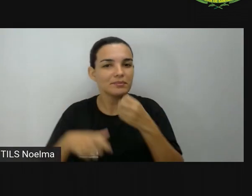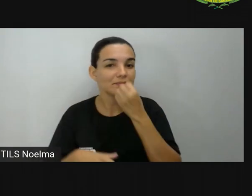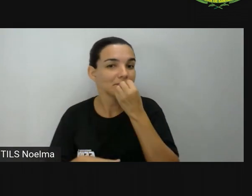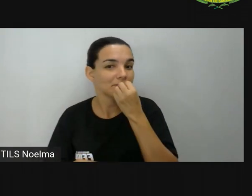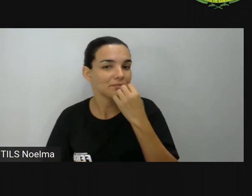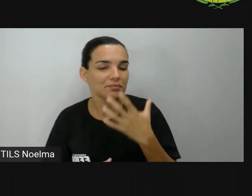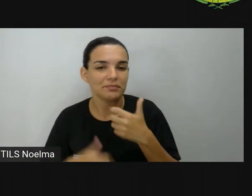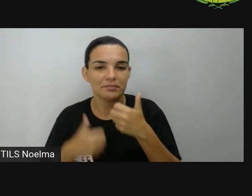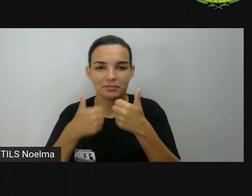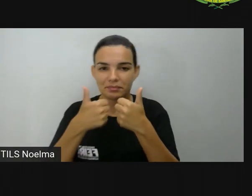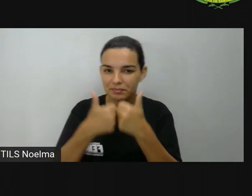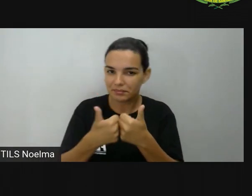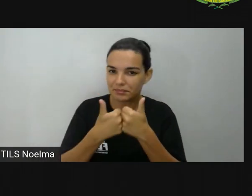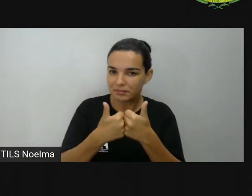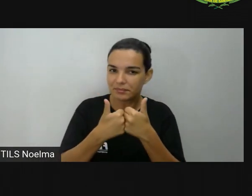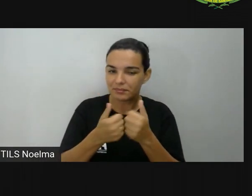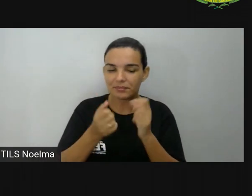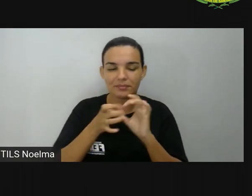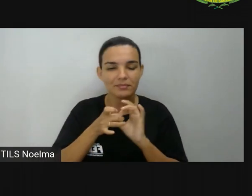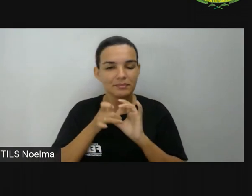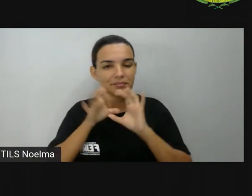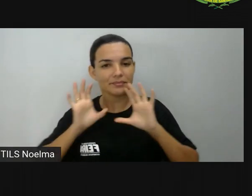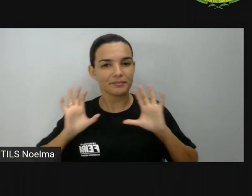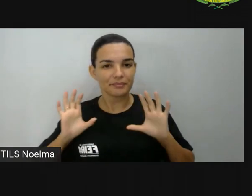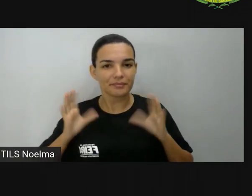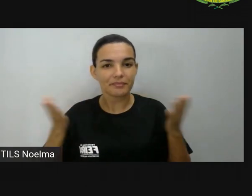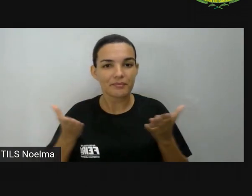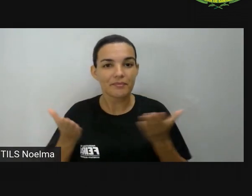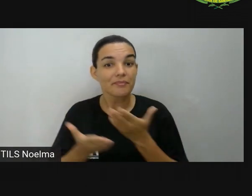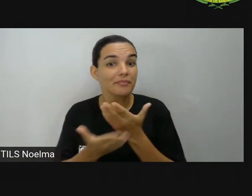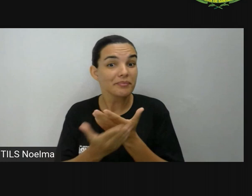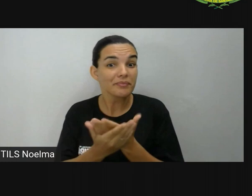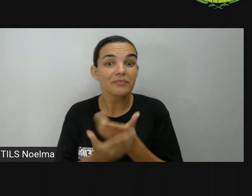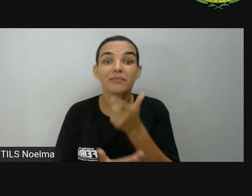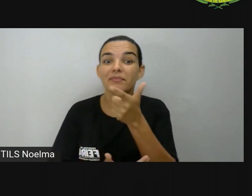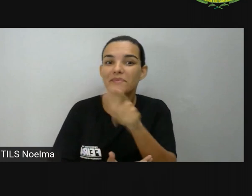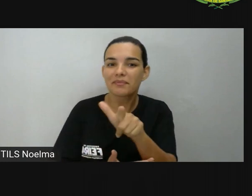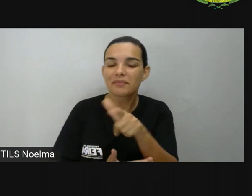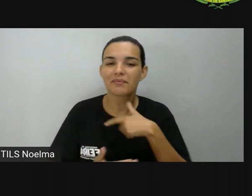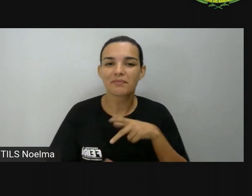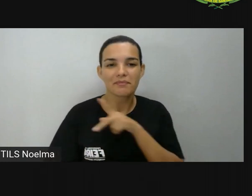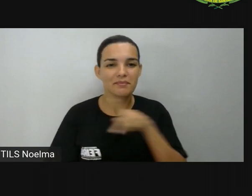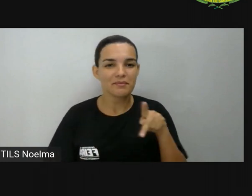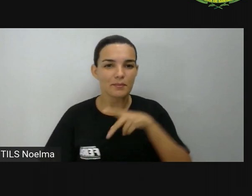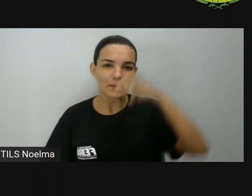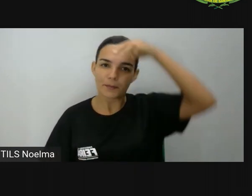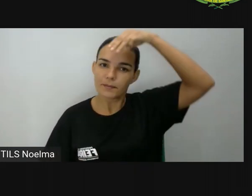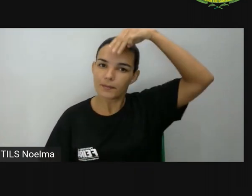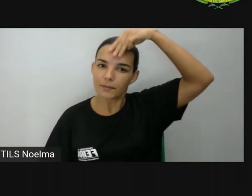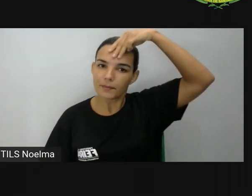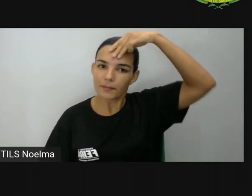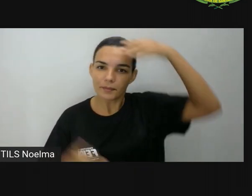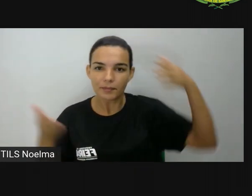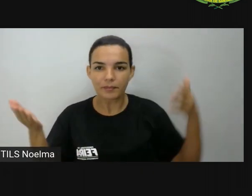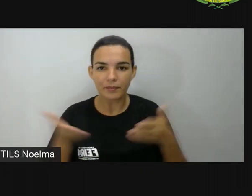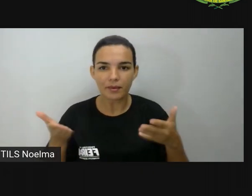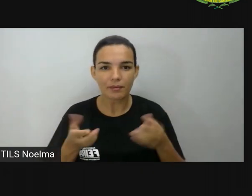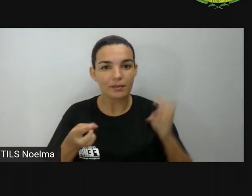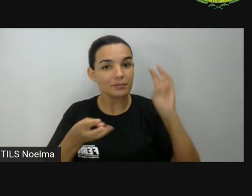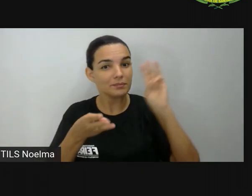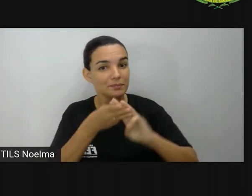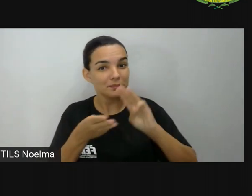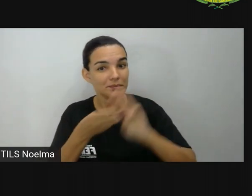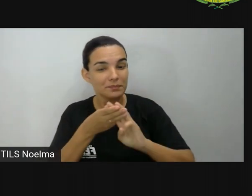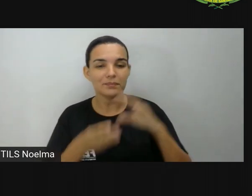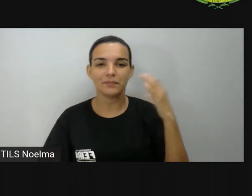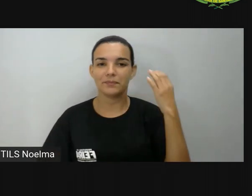lugar que vocês estejam à vontade e vamos para mais uma aula. Eu sou a professora Mirce e nós teremos aula de